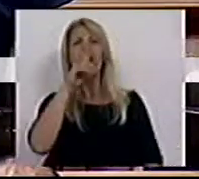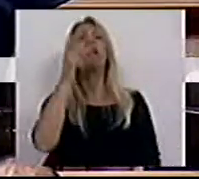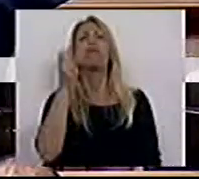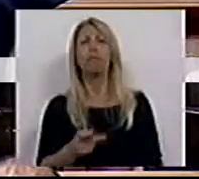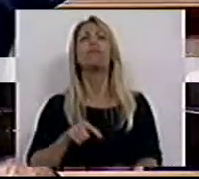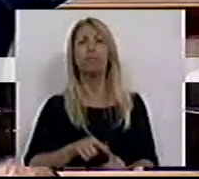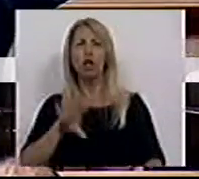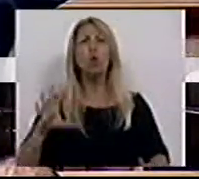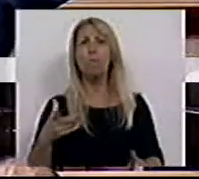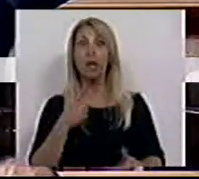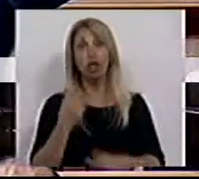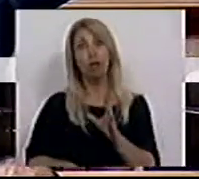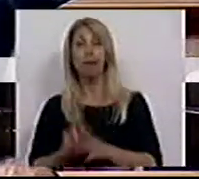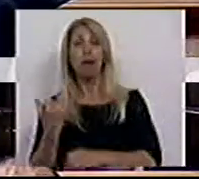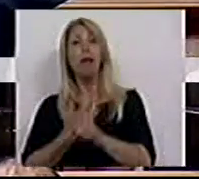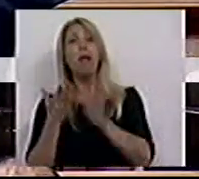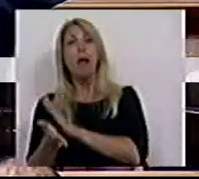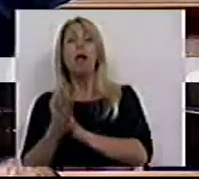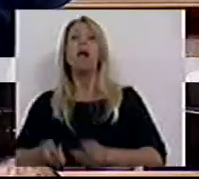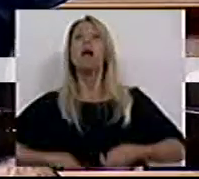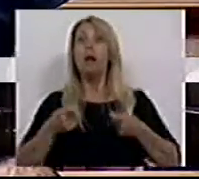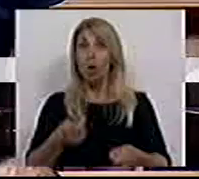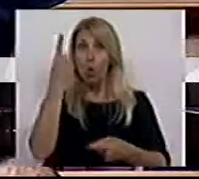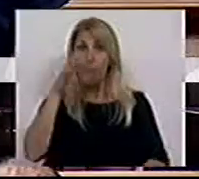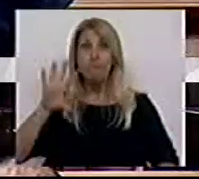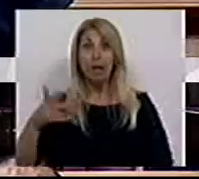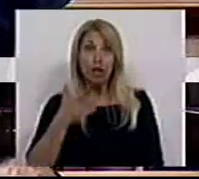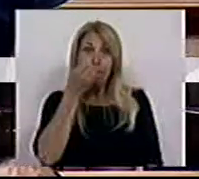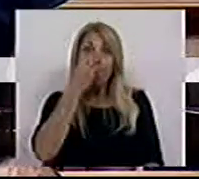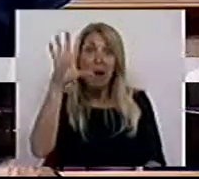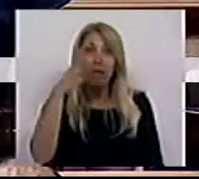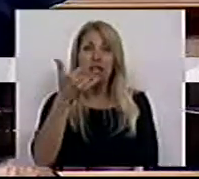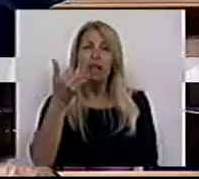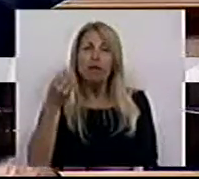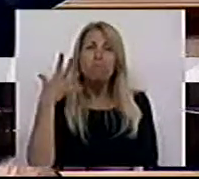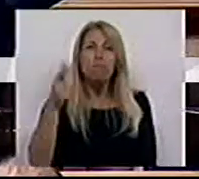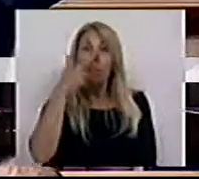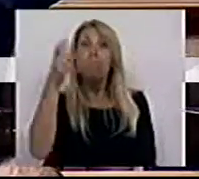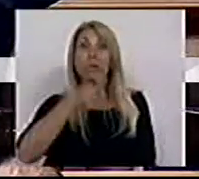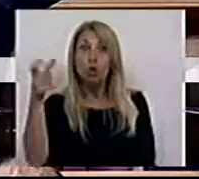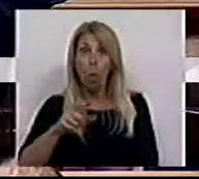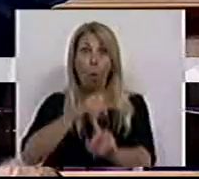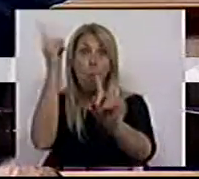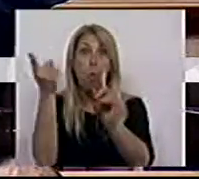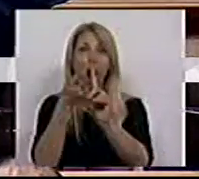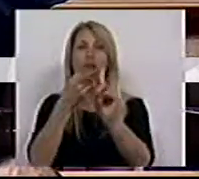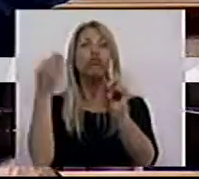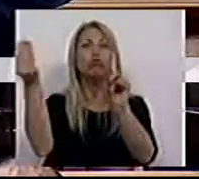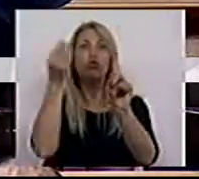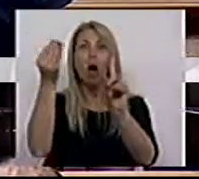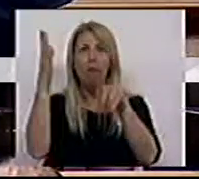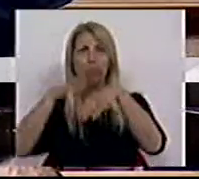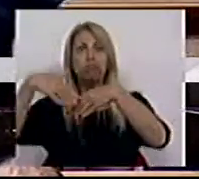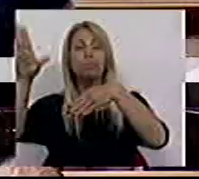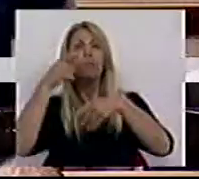emprego e investir? Um país que perde 120 mil pessoas ao ano, jovens, quem é que fica no país para